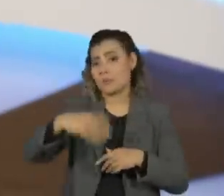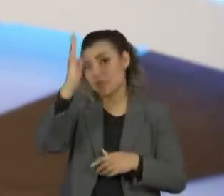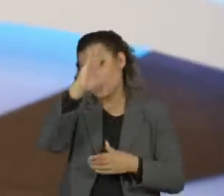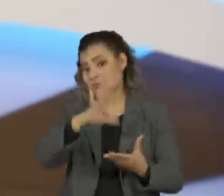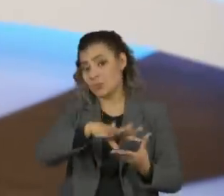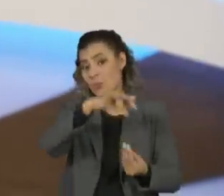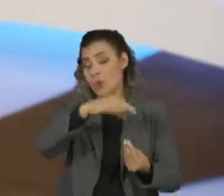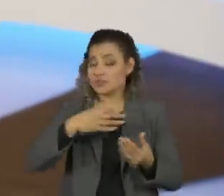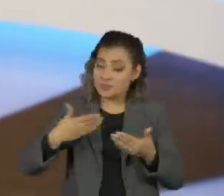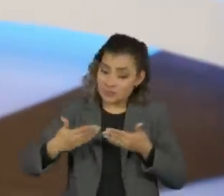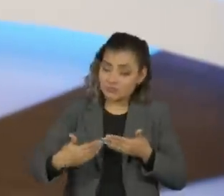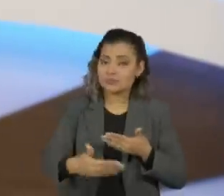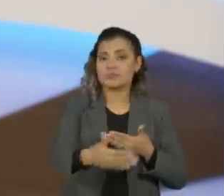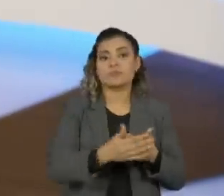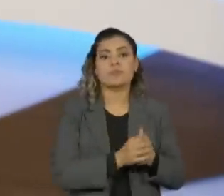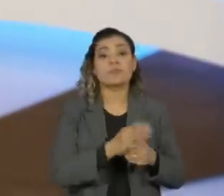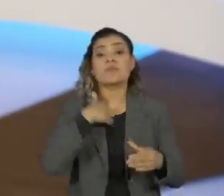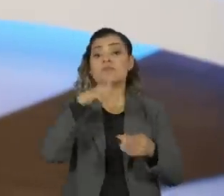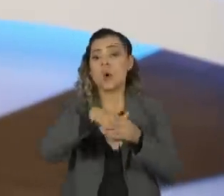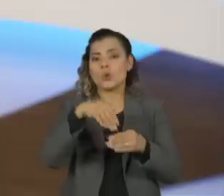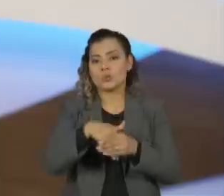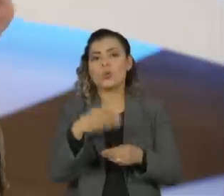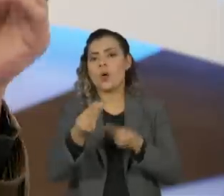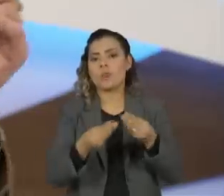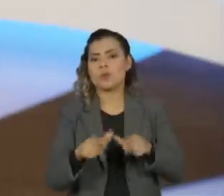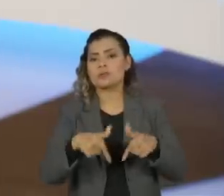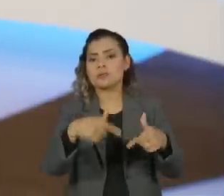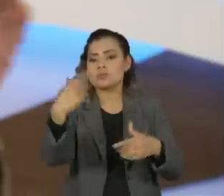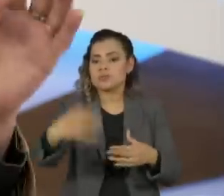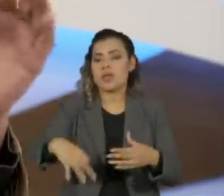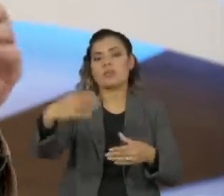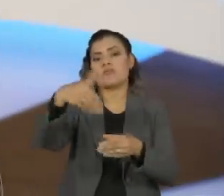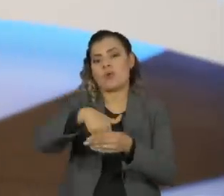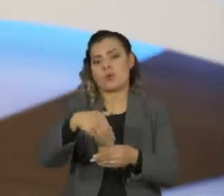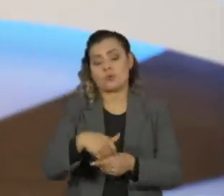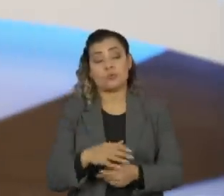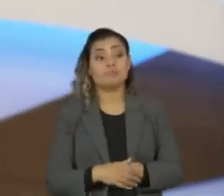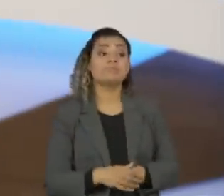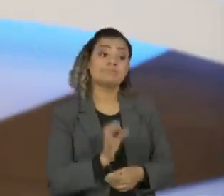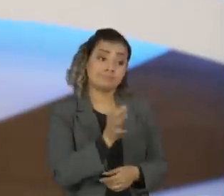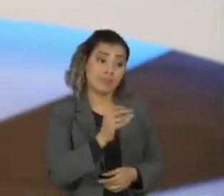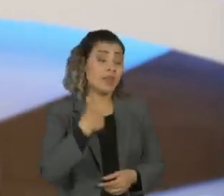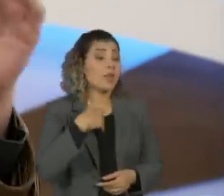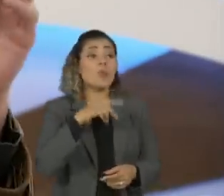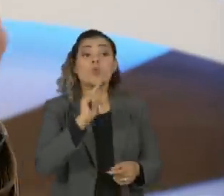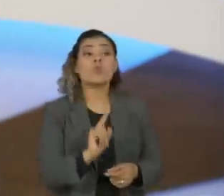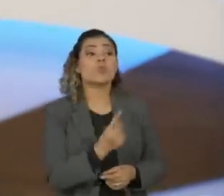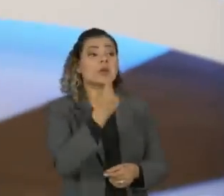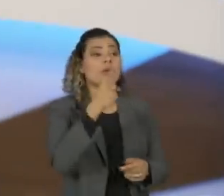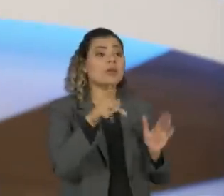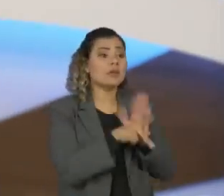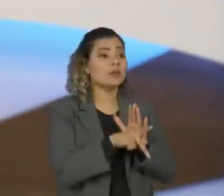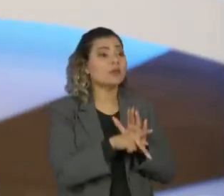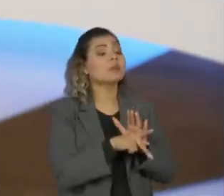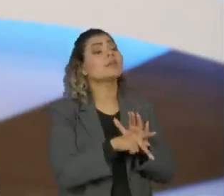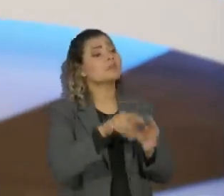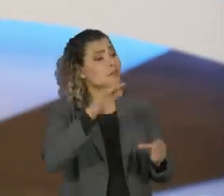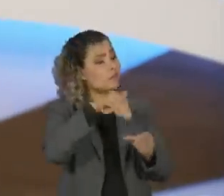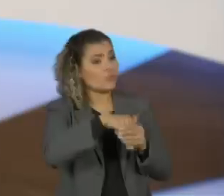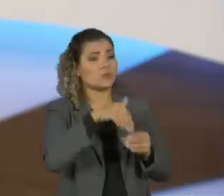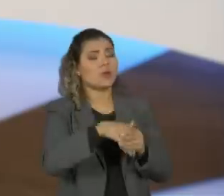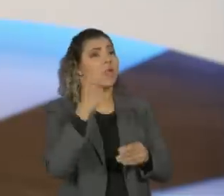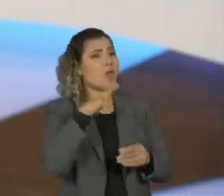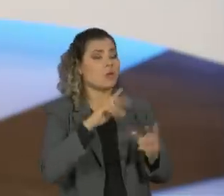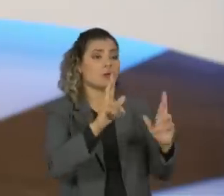acho que o meu primeiro e único voto acertado foi o Roberto Freire, que até hoje é um político que sempre foi sensacional, e eu